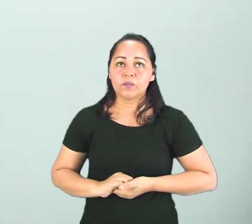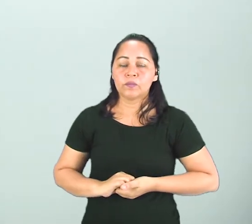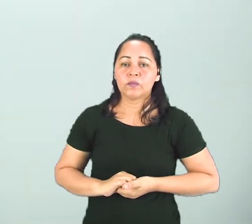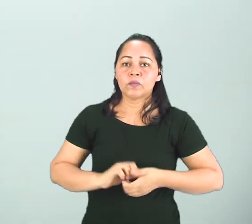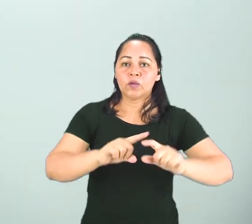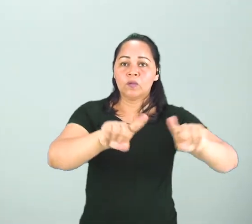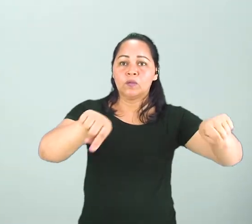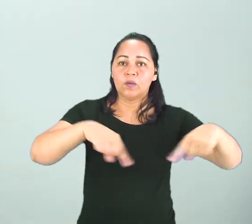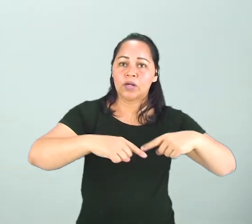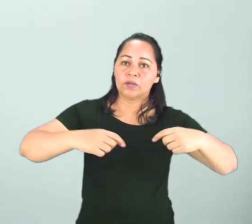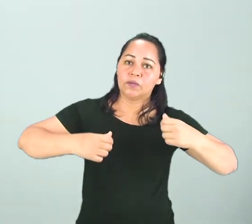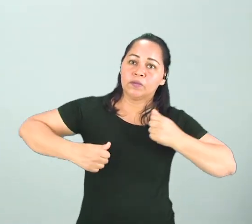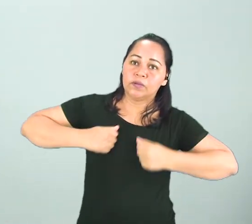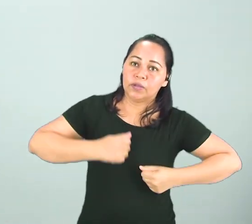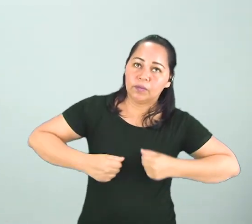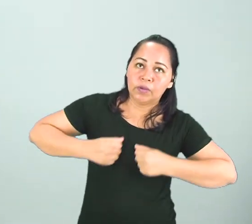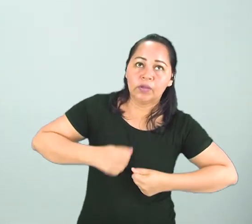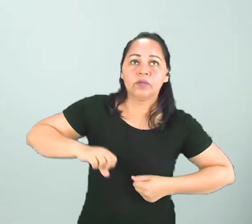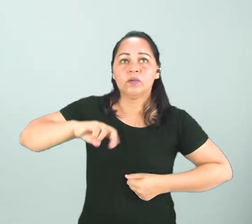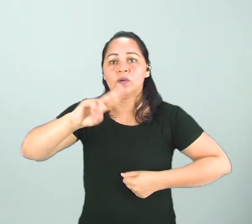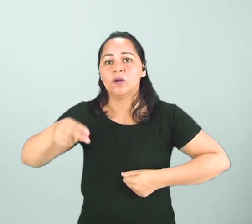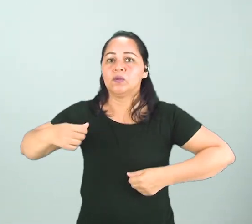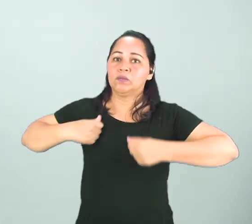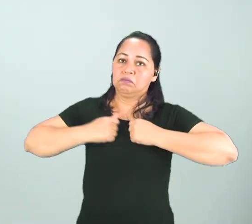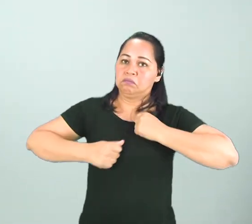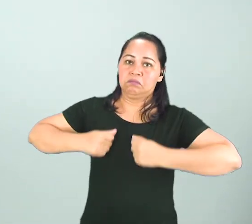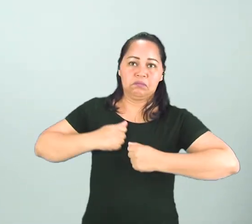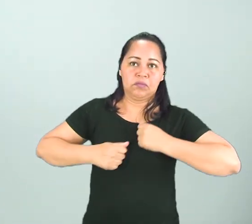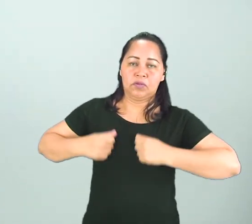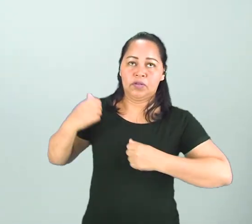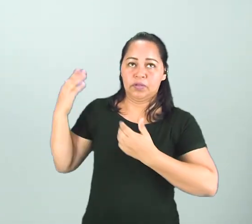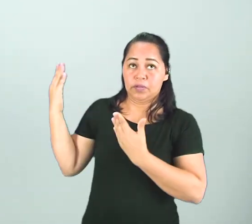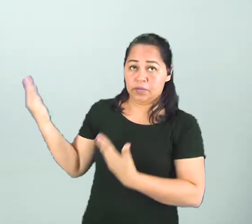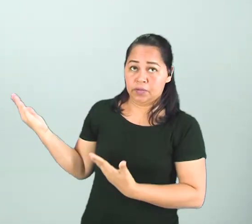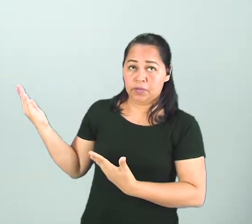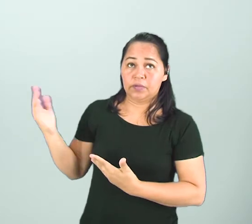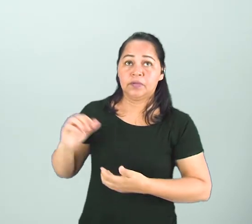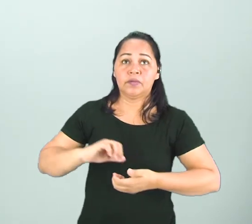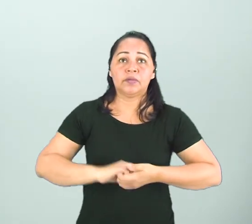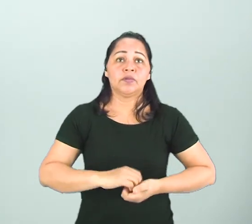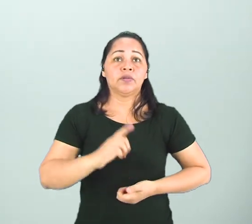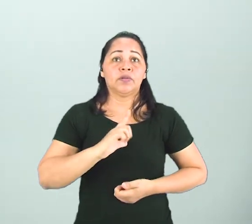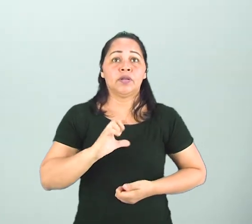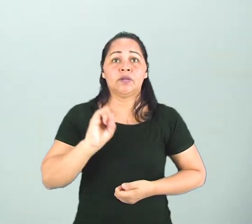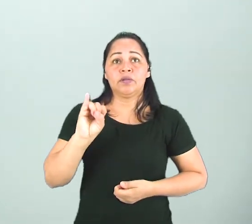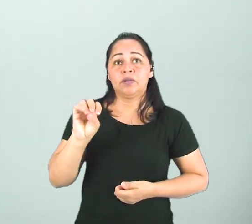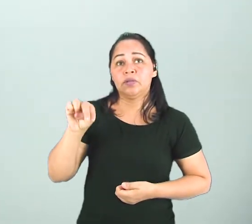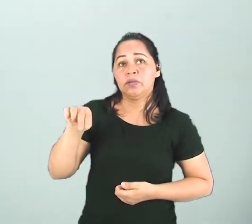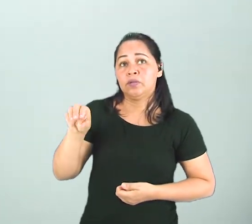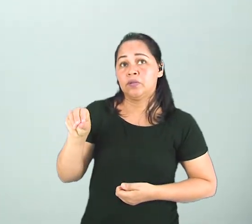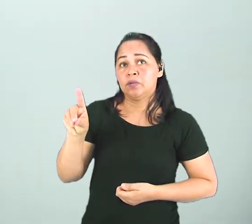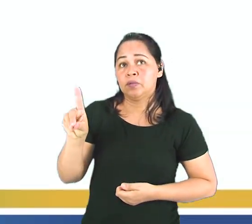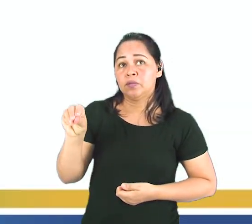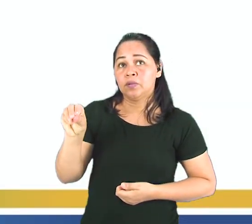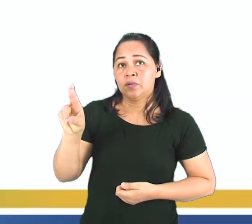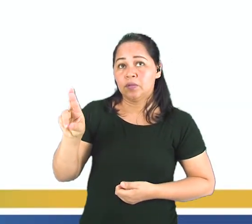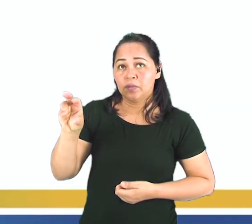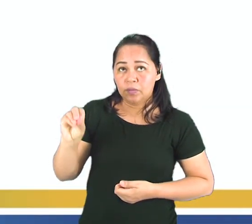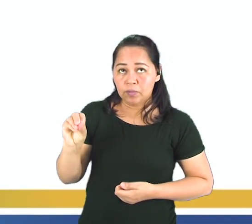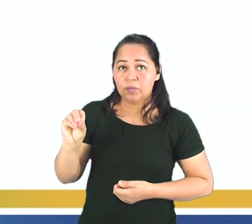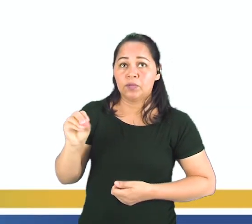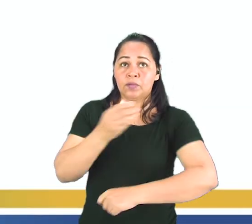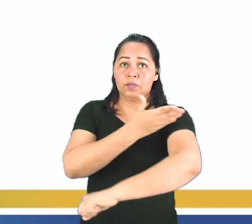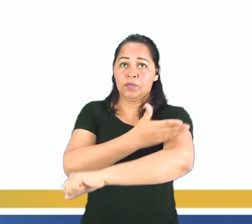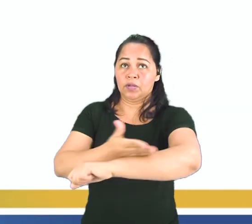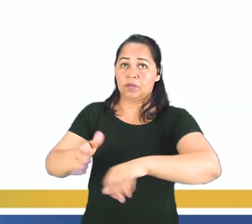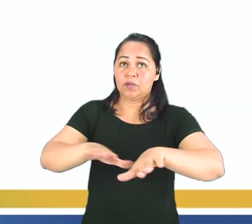certo? Mira. Hay un inodoro blanco, una pila, lava manos y una ducha. Consegue fazer relação das